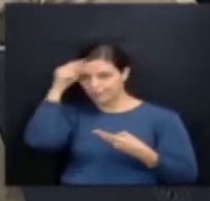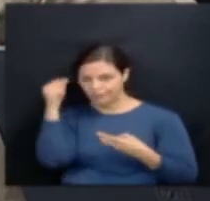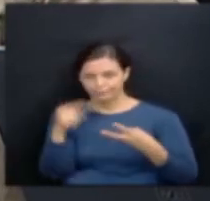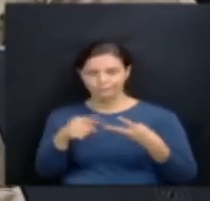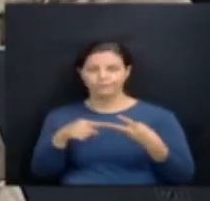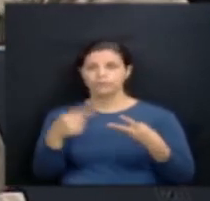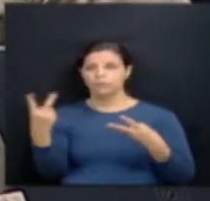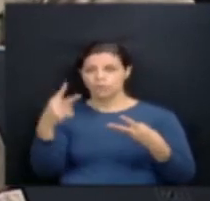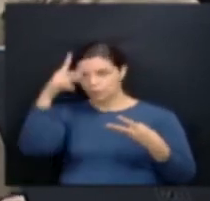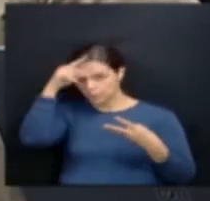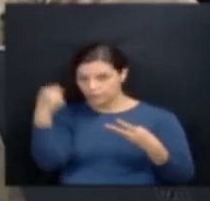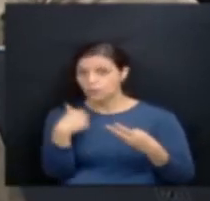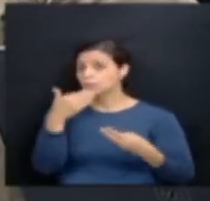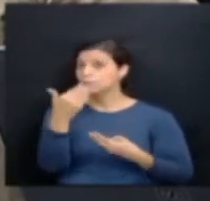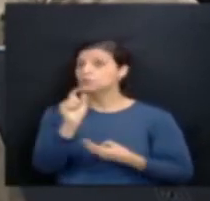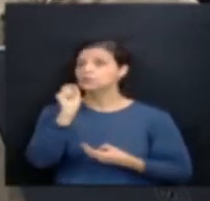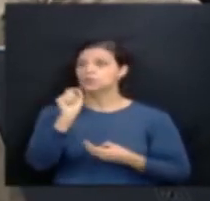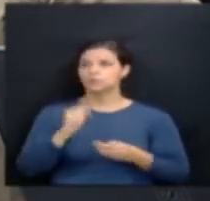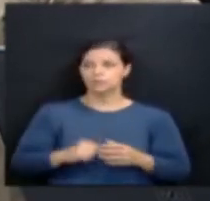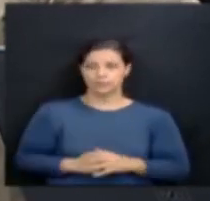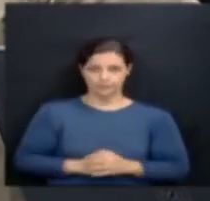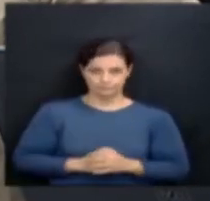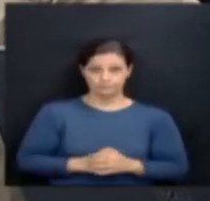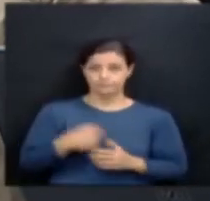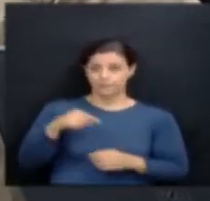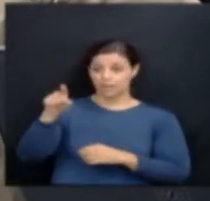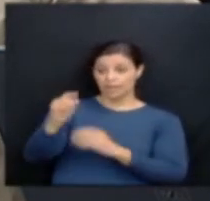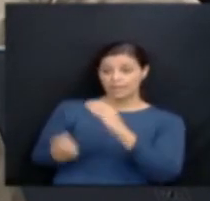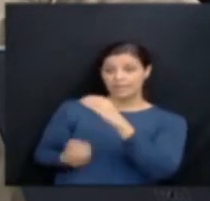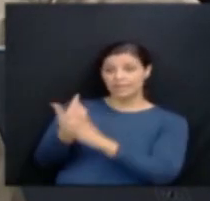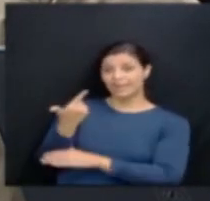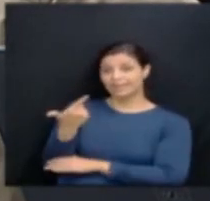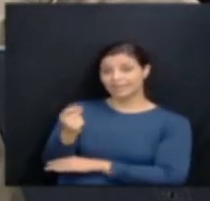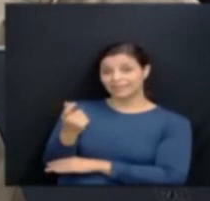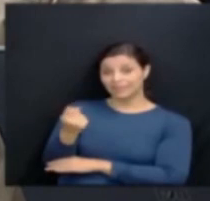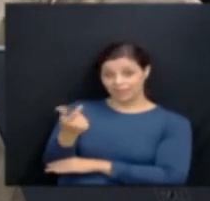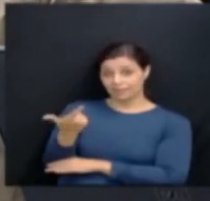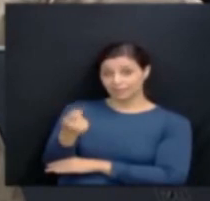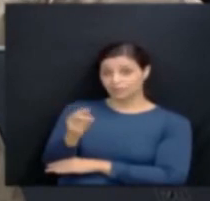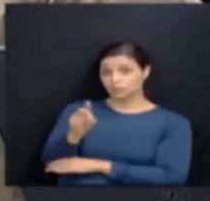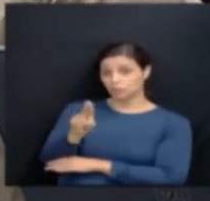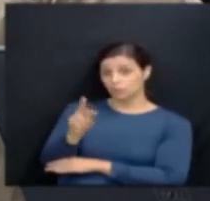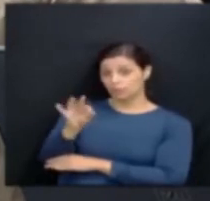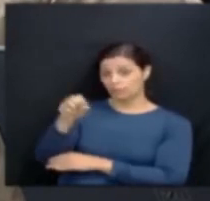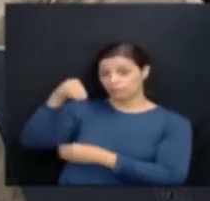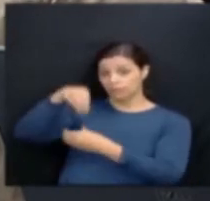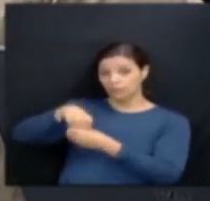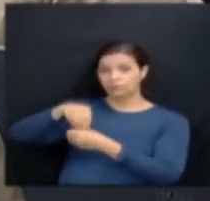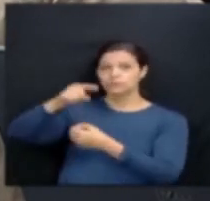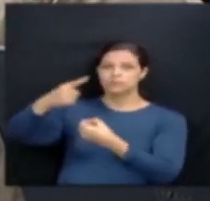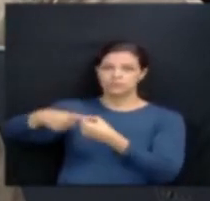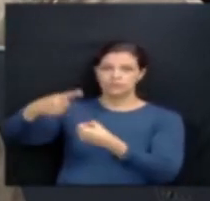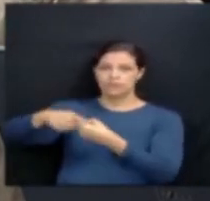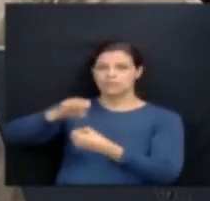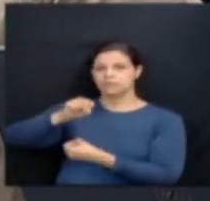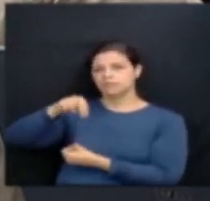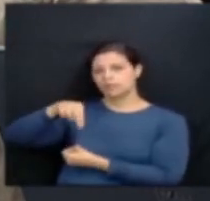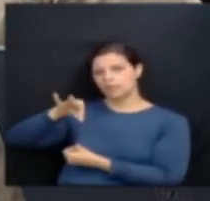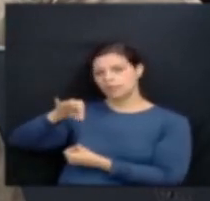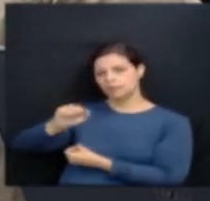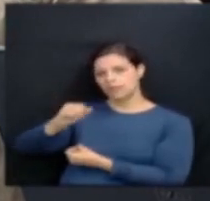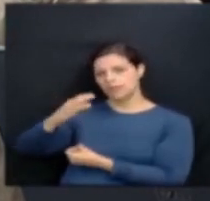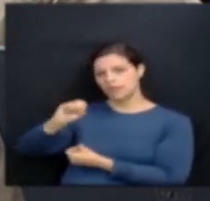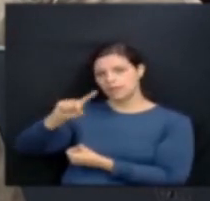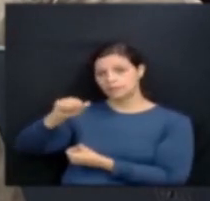que reivindicavam a instalação de 10 UTIs para a Santa Casa, em